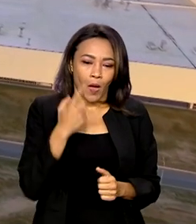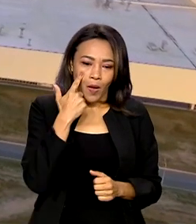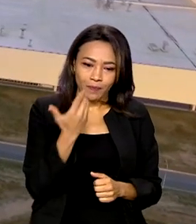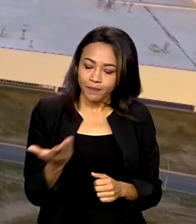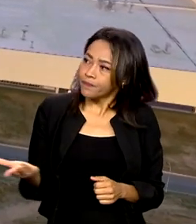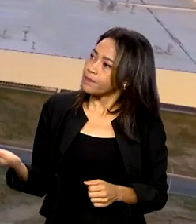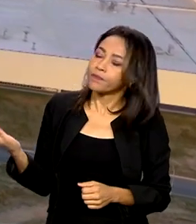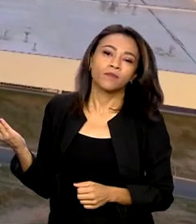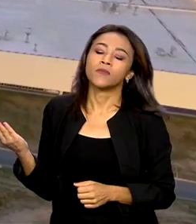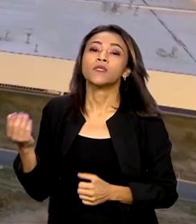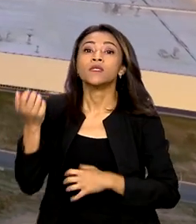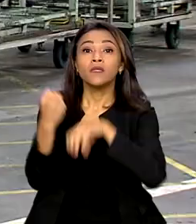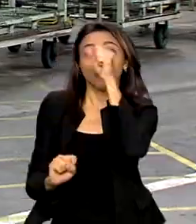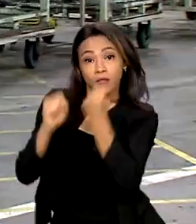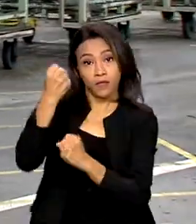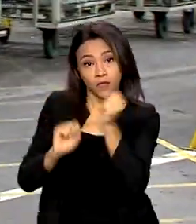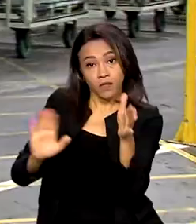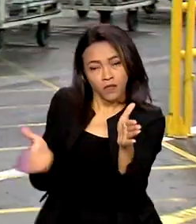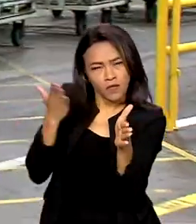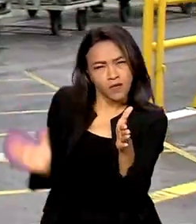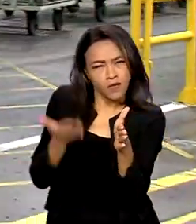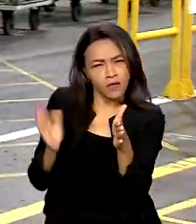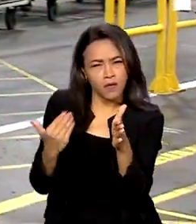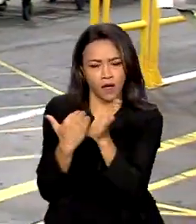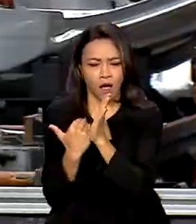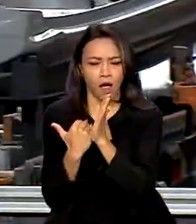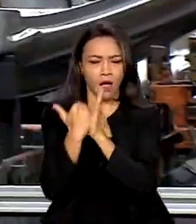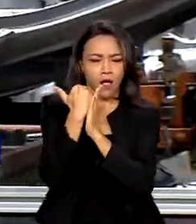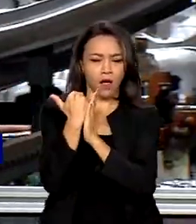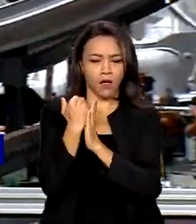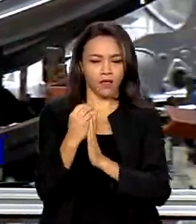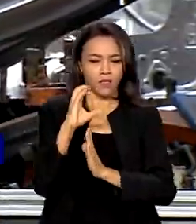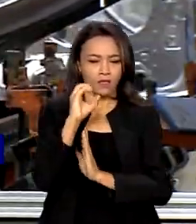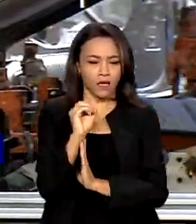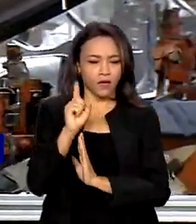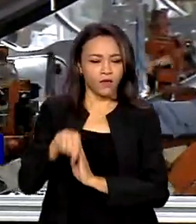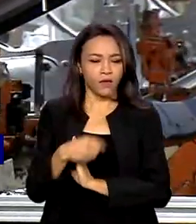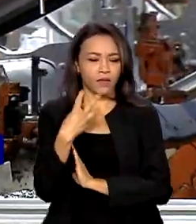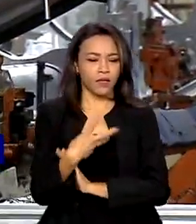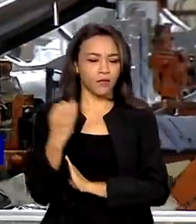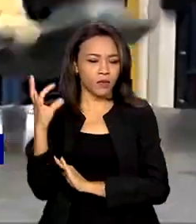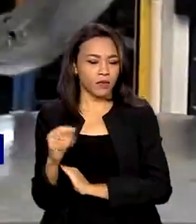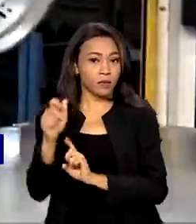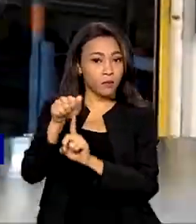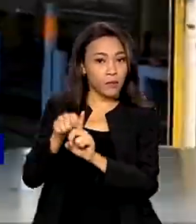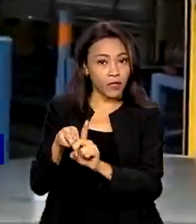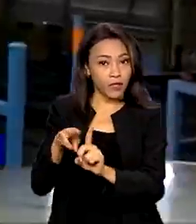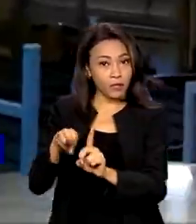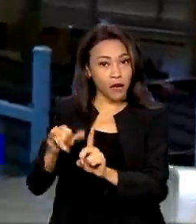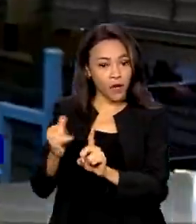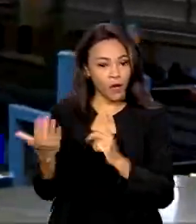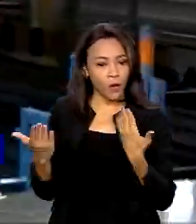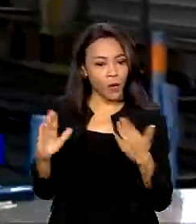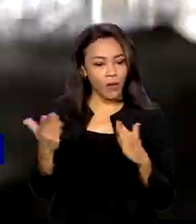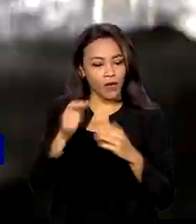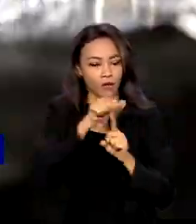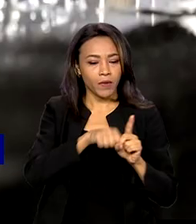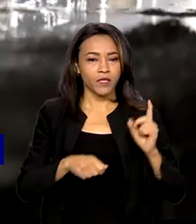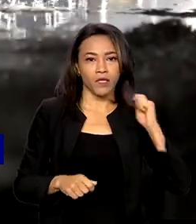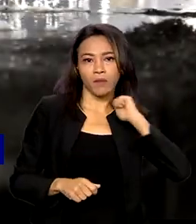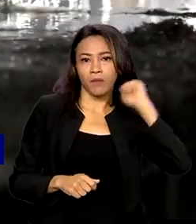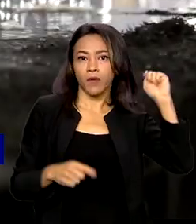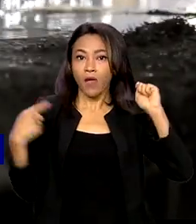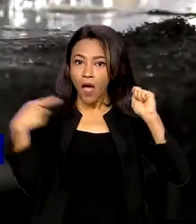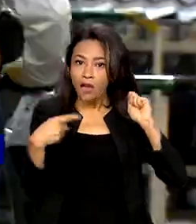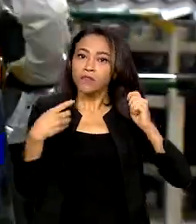A produção industrial do país tem alta de 0,3% em maio na comparação com abril. Segundo dados